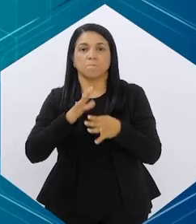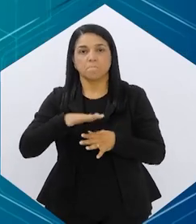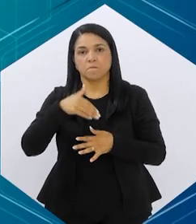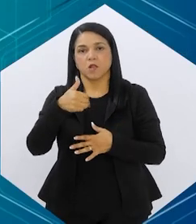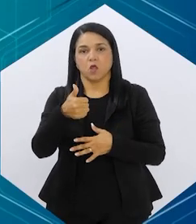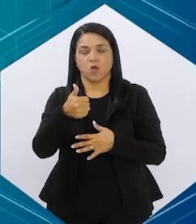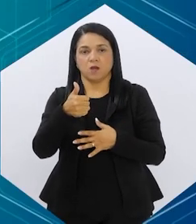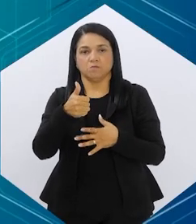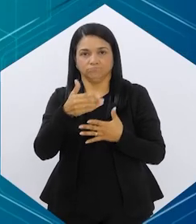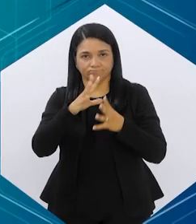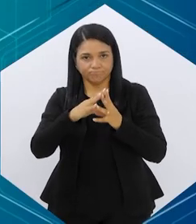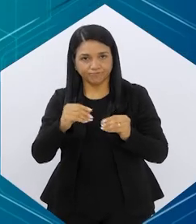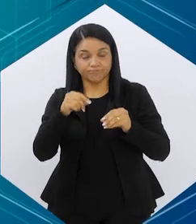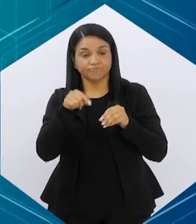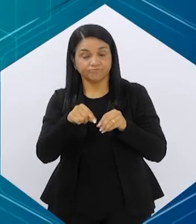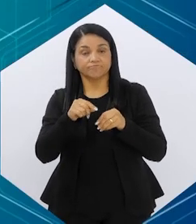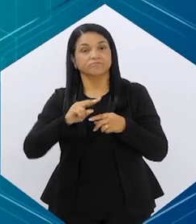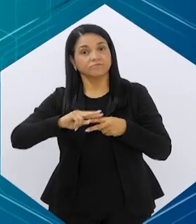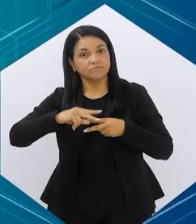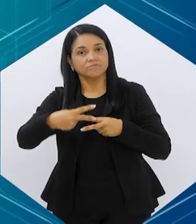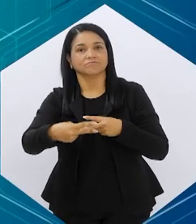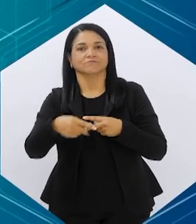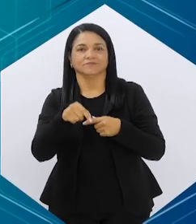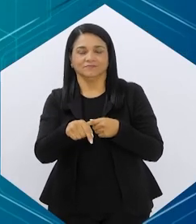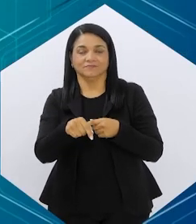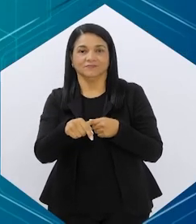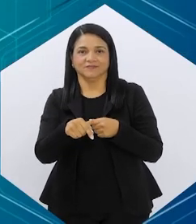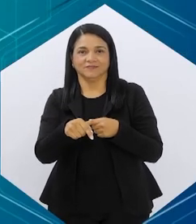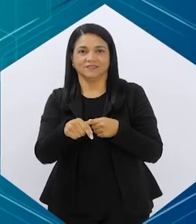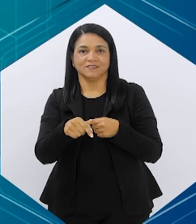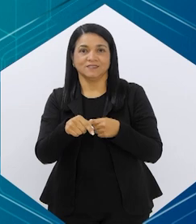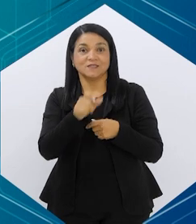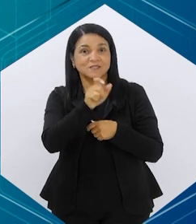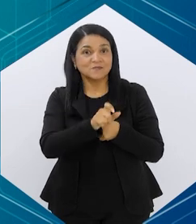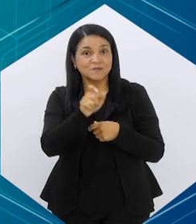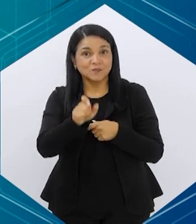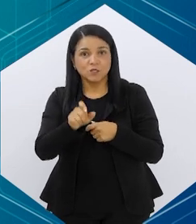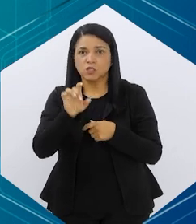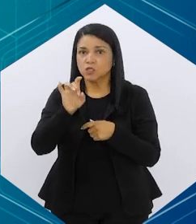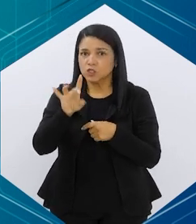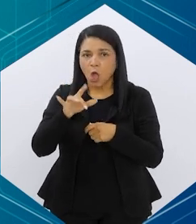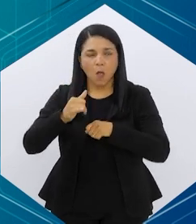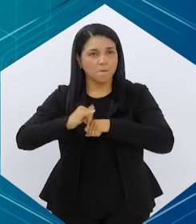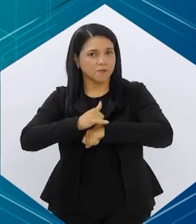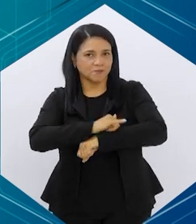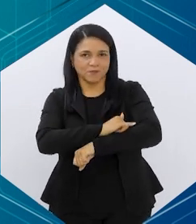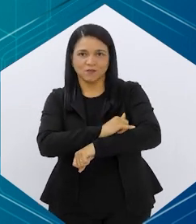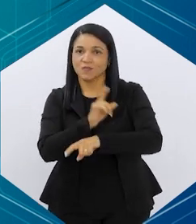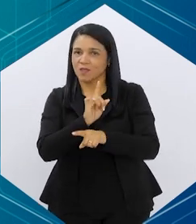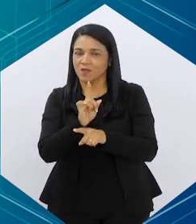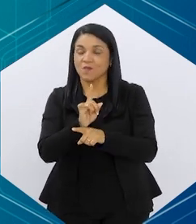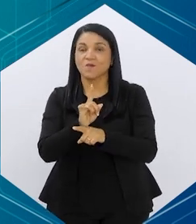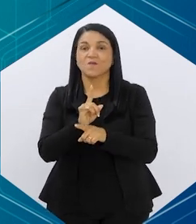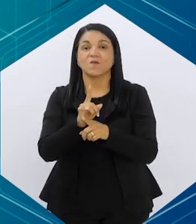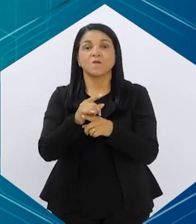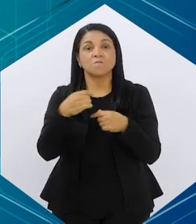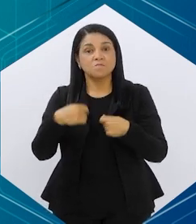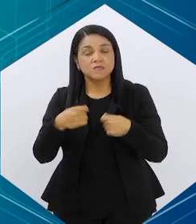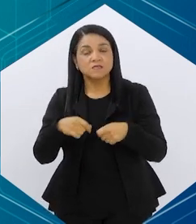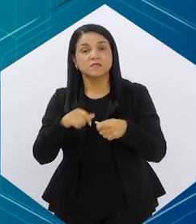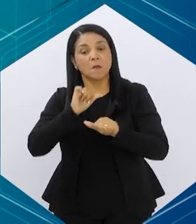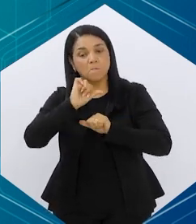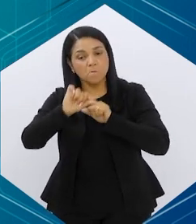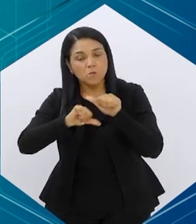de fato, ele vai fazer efeito para esses pacientes, não para os pacientes que só têm um sobrepeso e que, de fato,